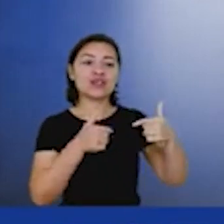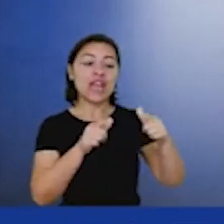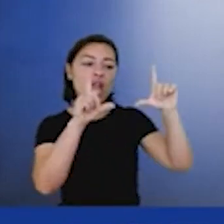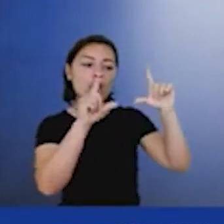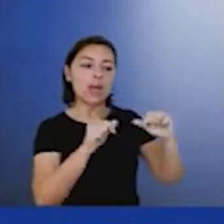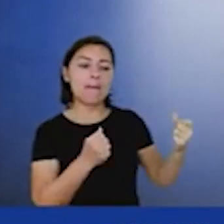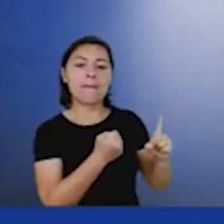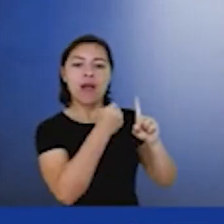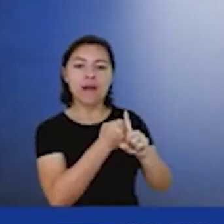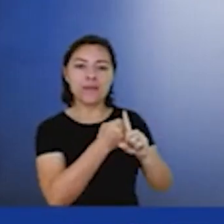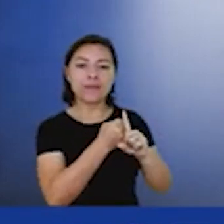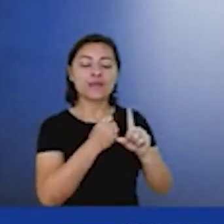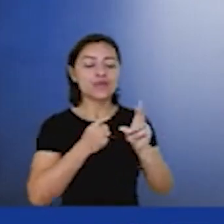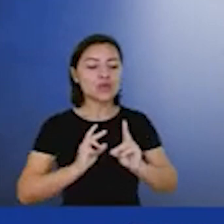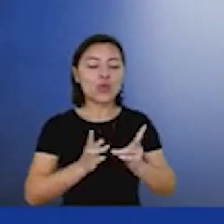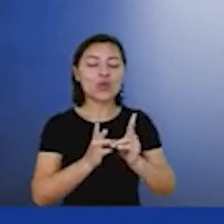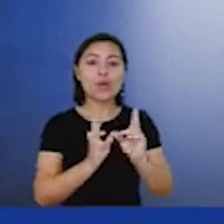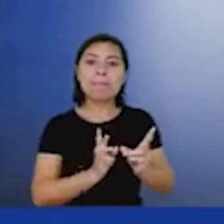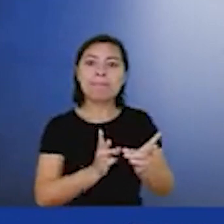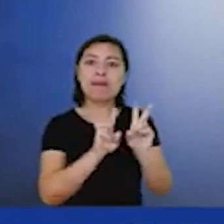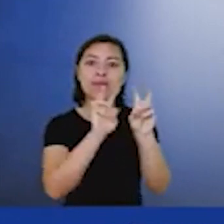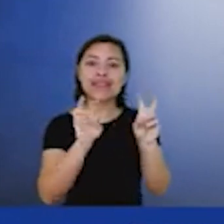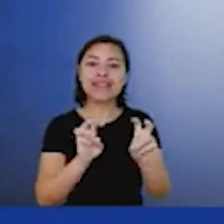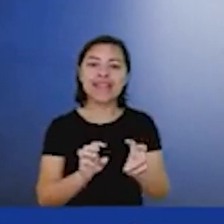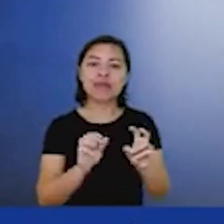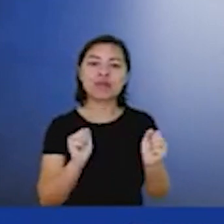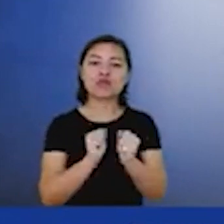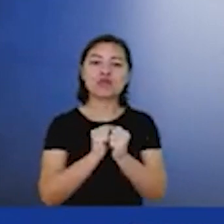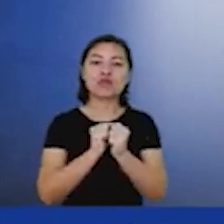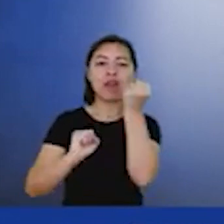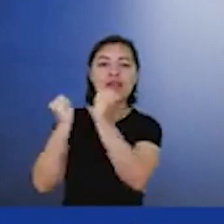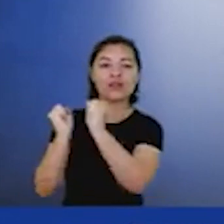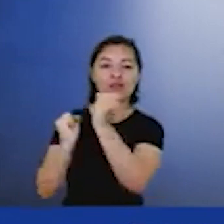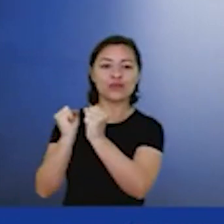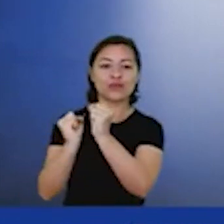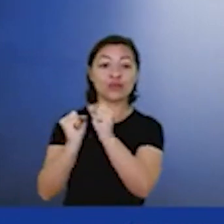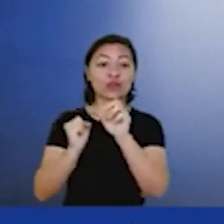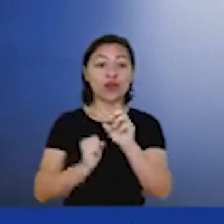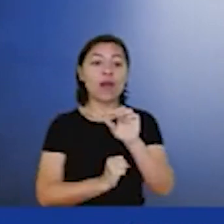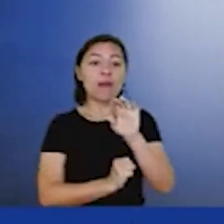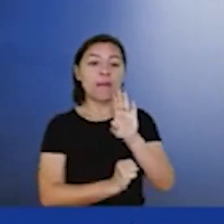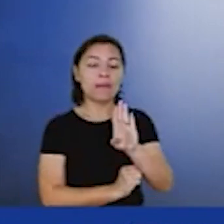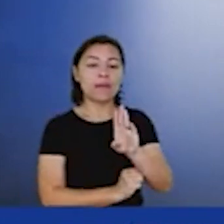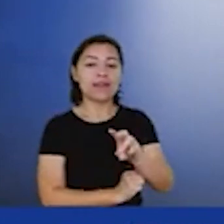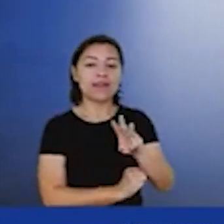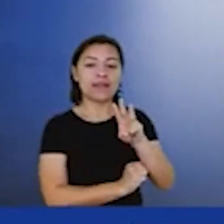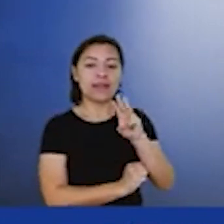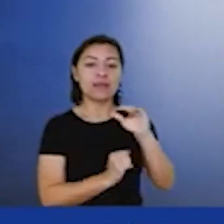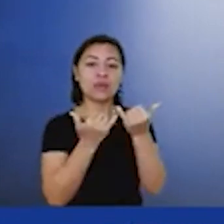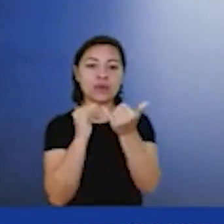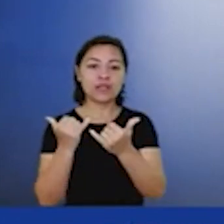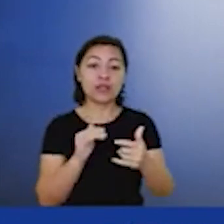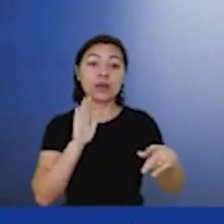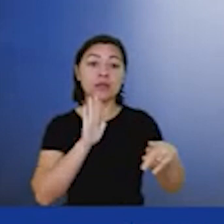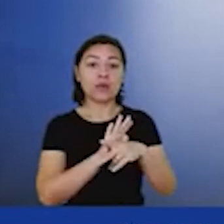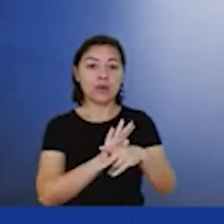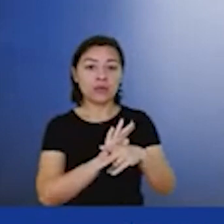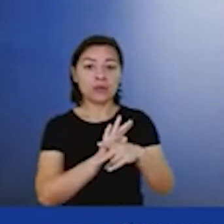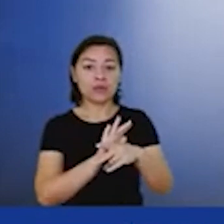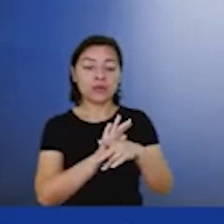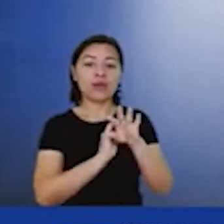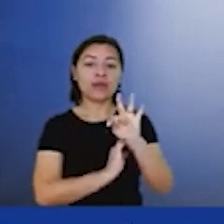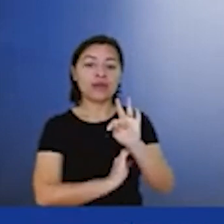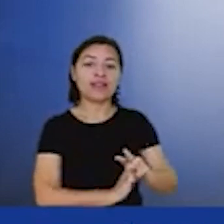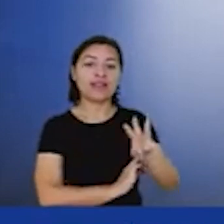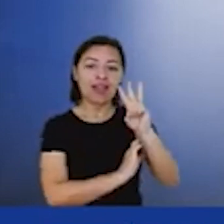continua na mesma vertente aqui, agora, do lado da indústria, só para pontuar que a BW Energy é pertencente ao grupo BW, que tem como lema